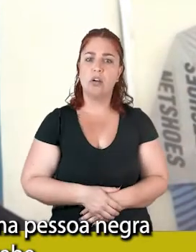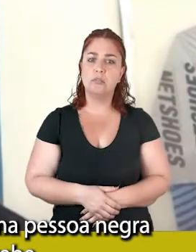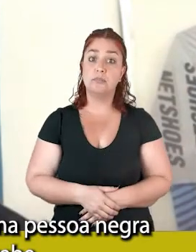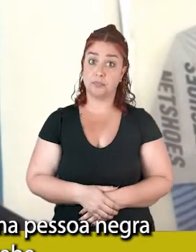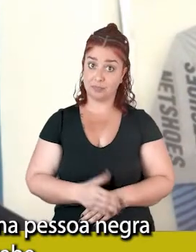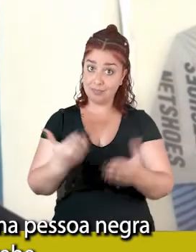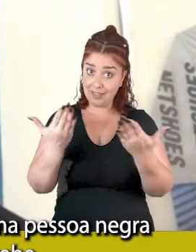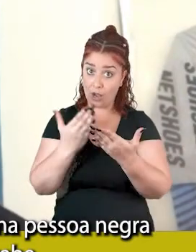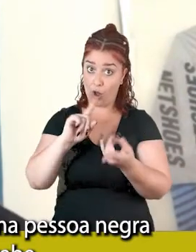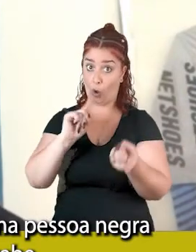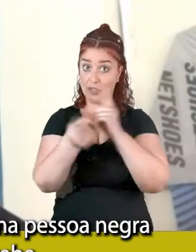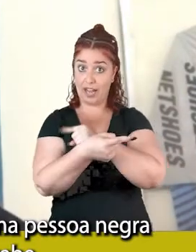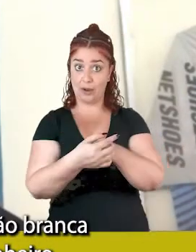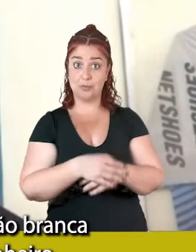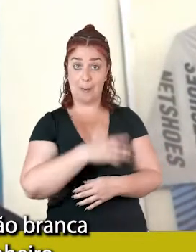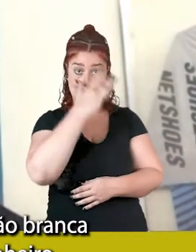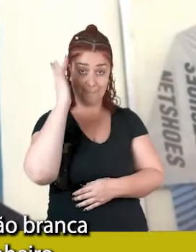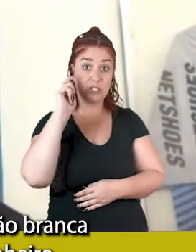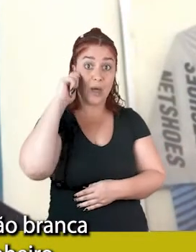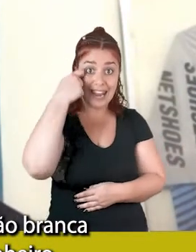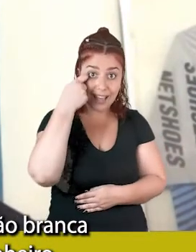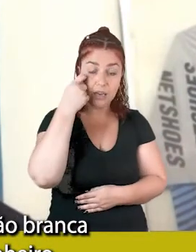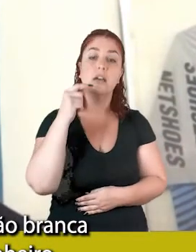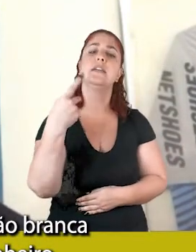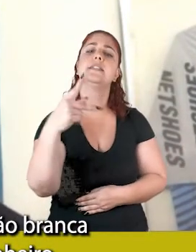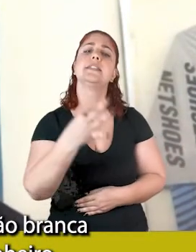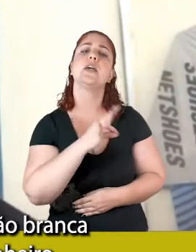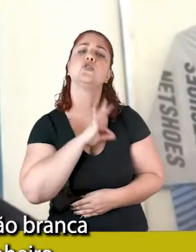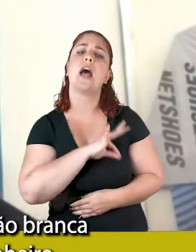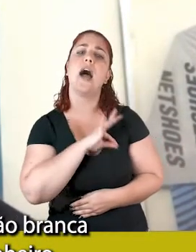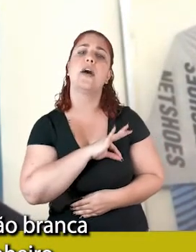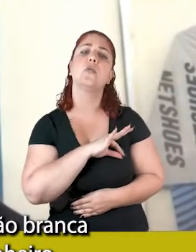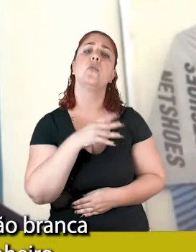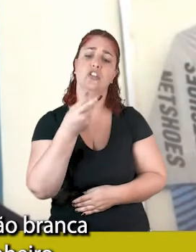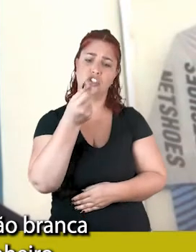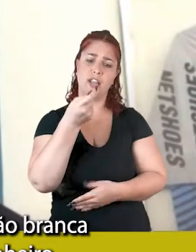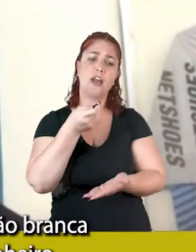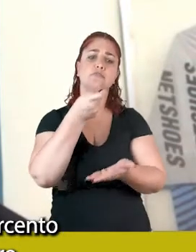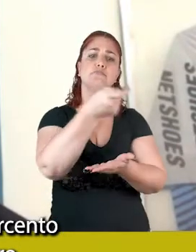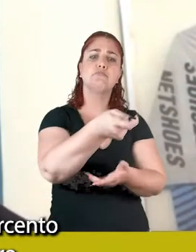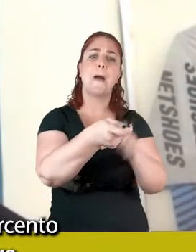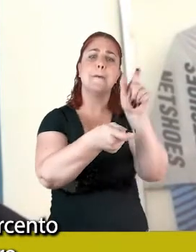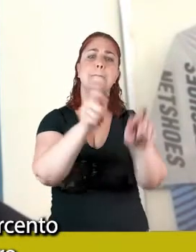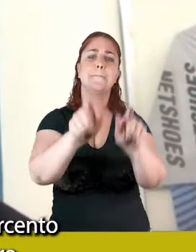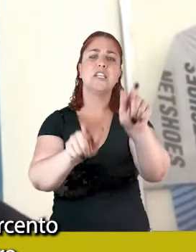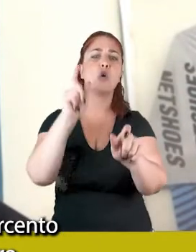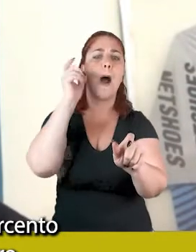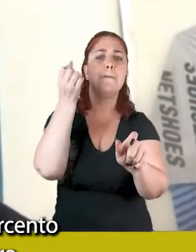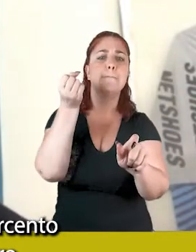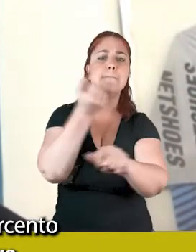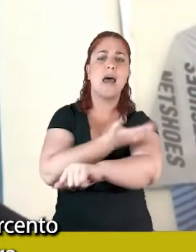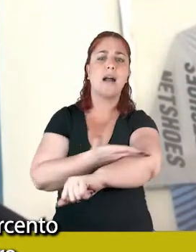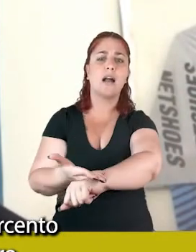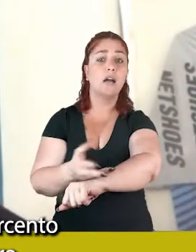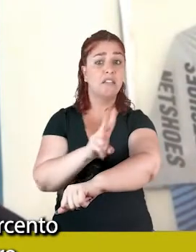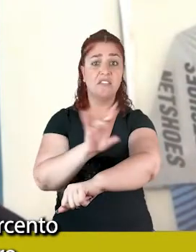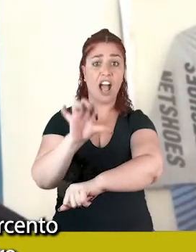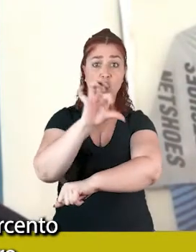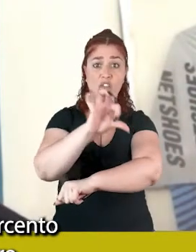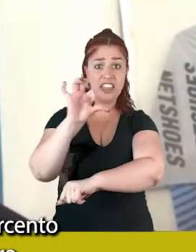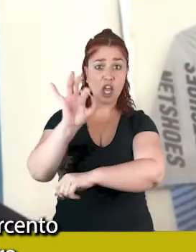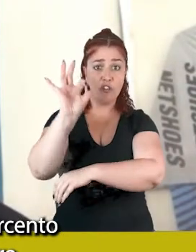pessoa negra, quando você recebe o seu salário, em qual mão branca você coloca o seu dinheiro, ele vai te dar 99%